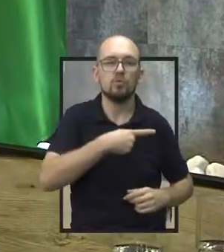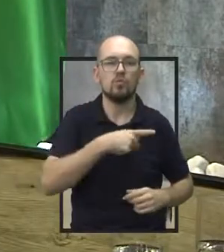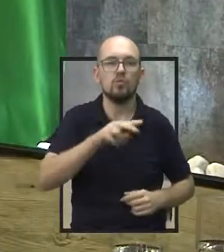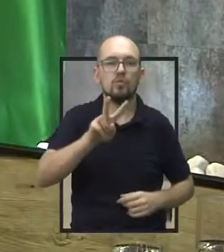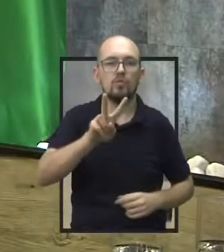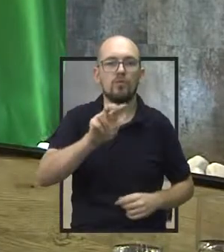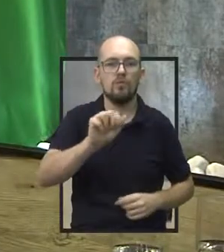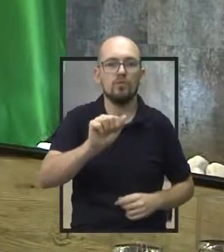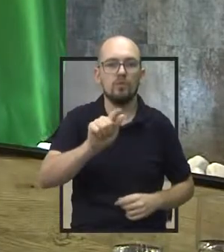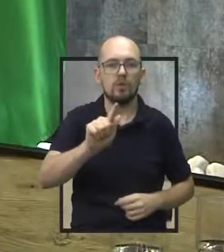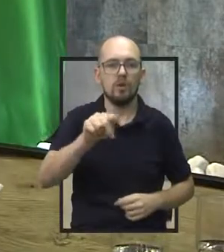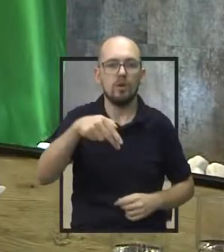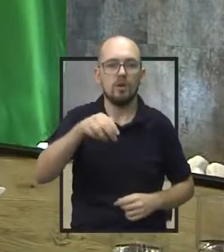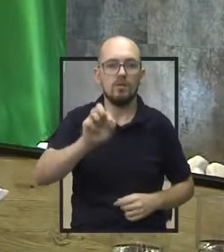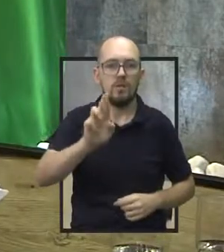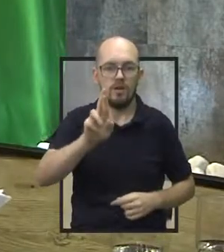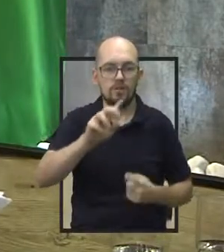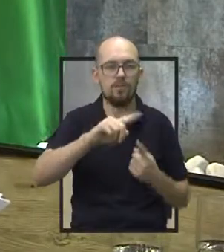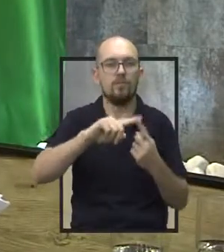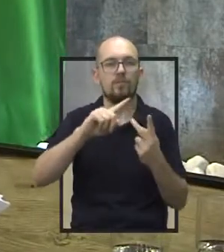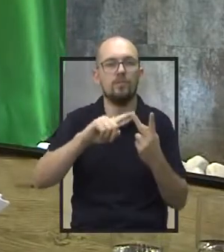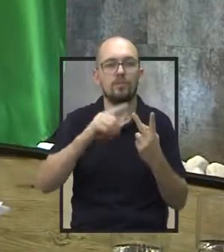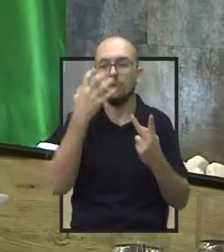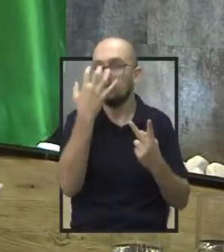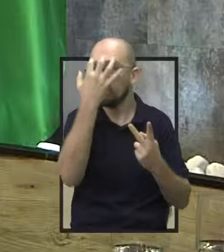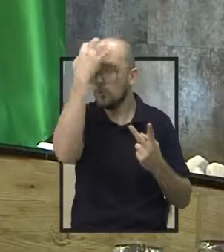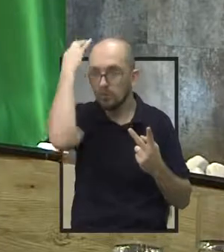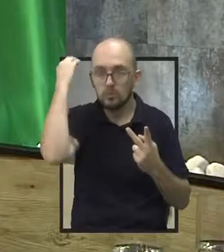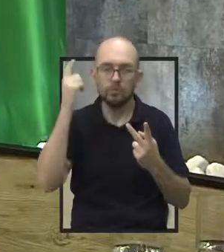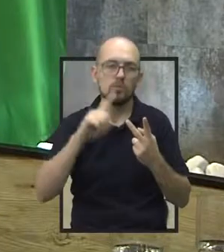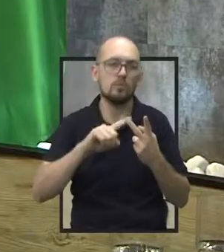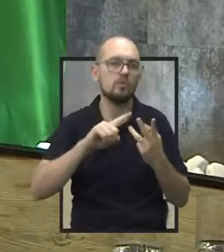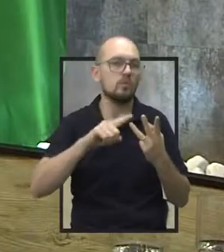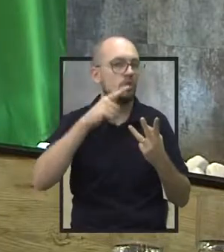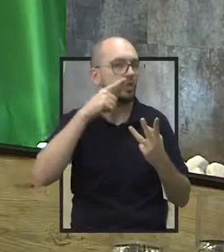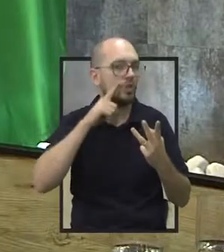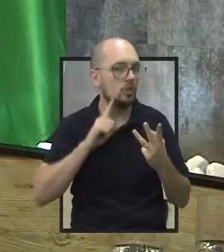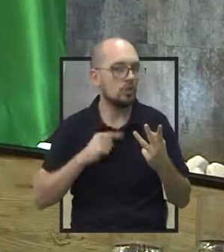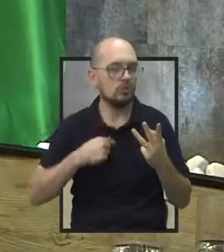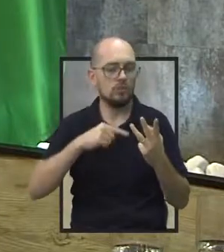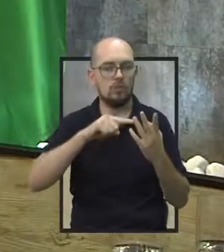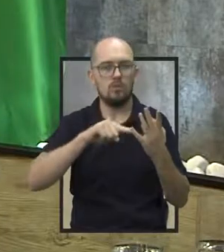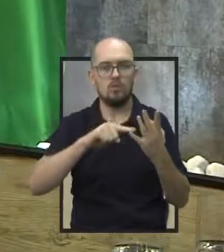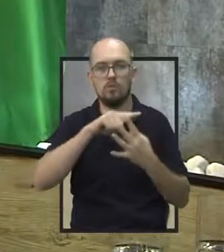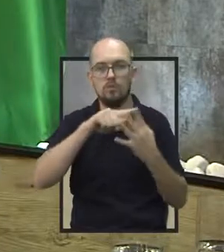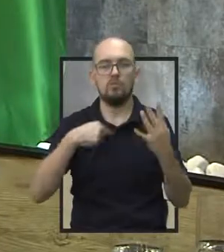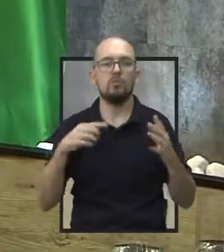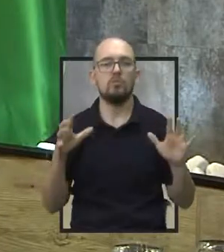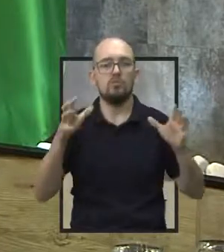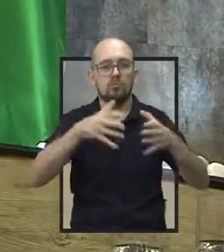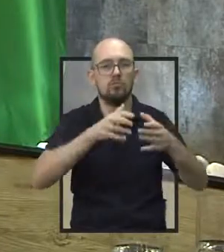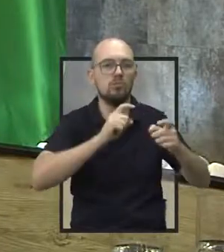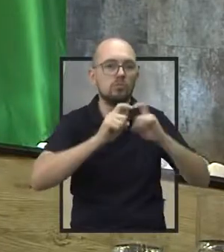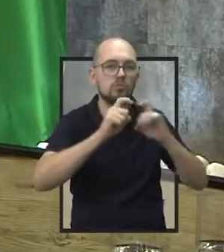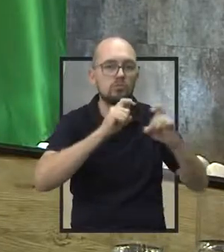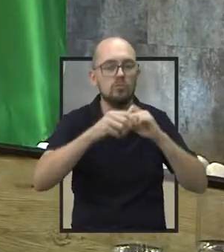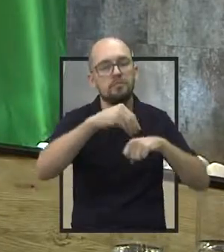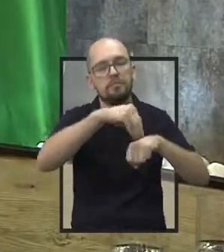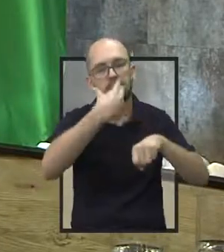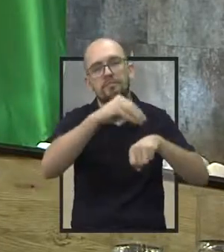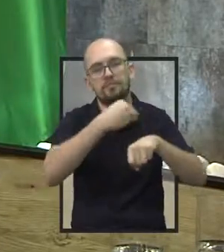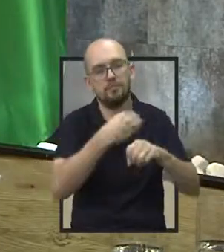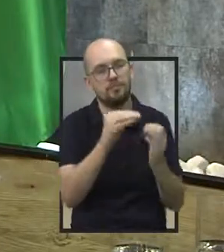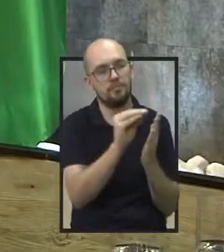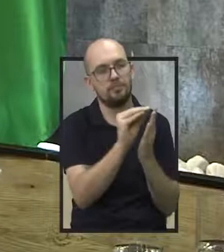juntamente com o vereador Toninho Maçom e o vereador agentil, nós tivemos participando dessas reuniões e algumas questões foram colocadas para a gente